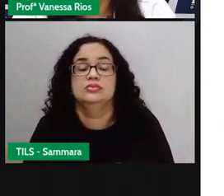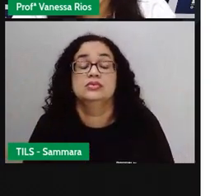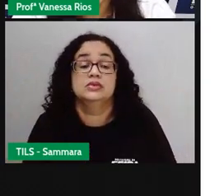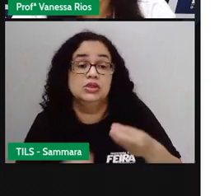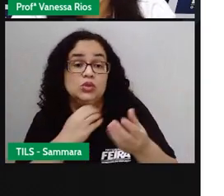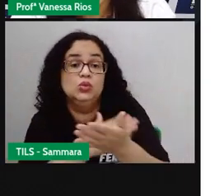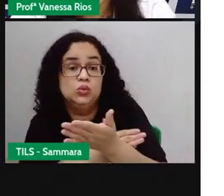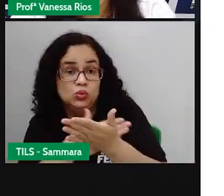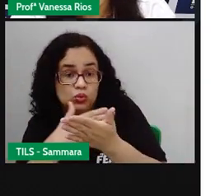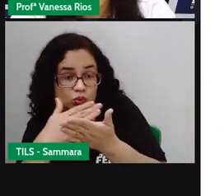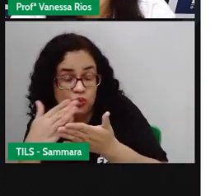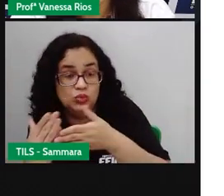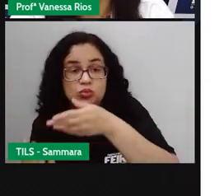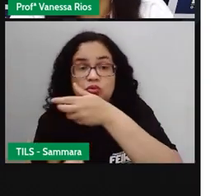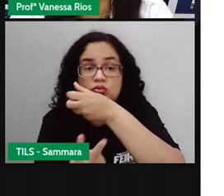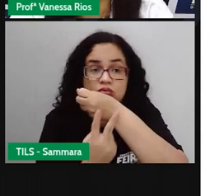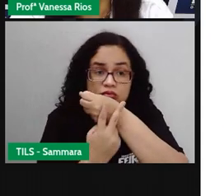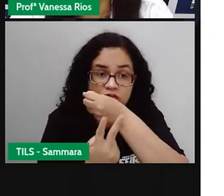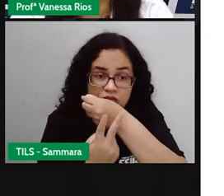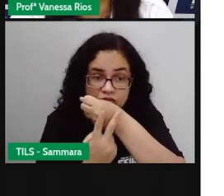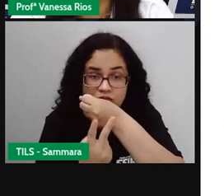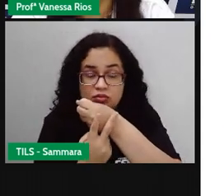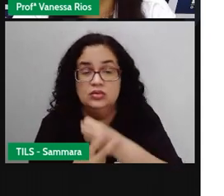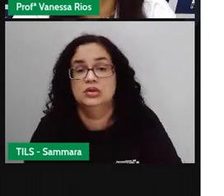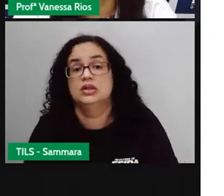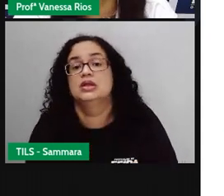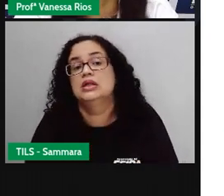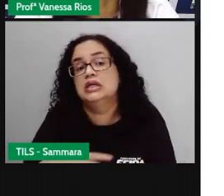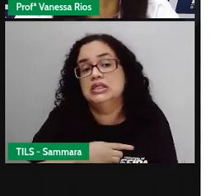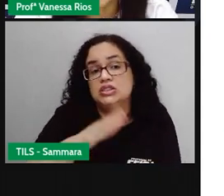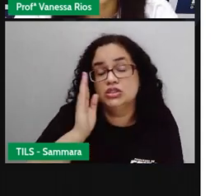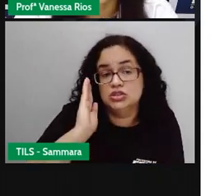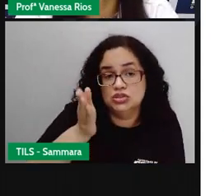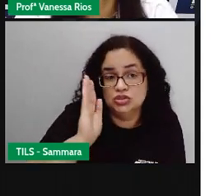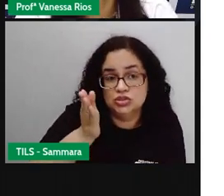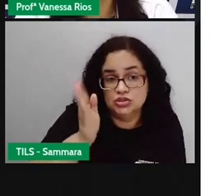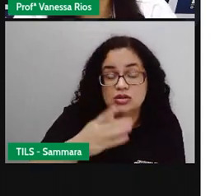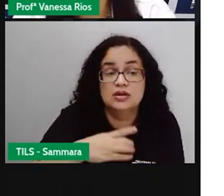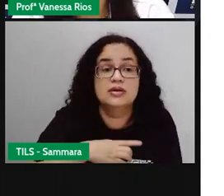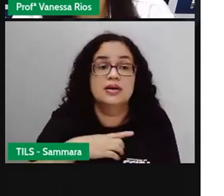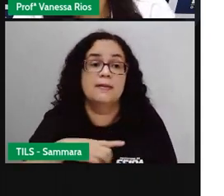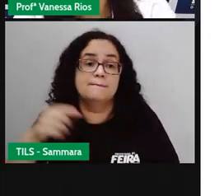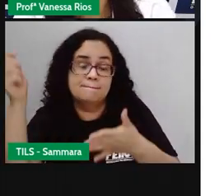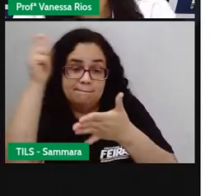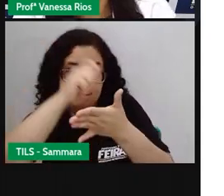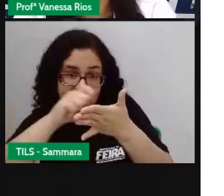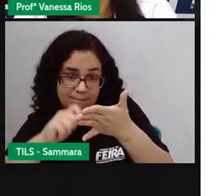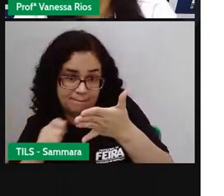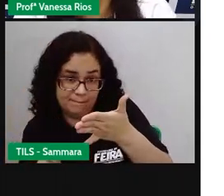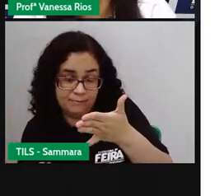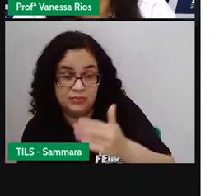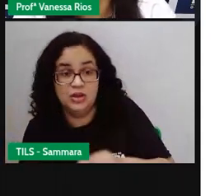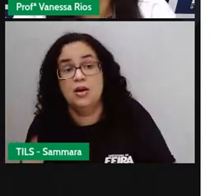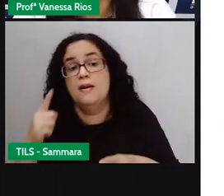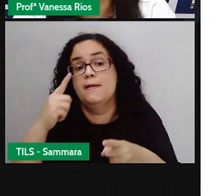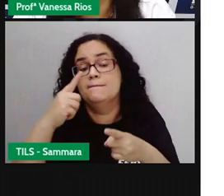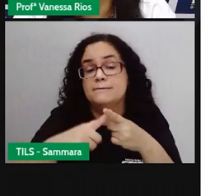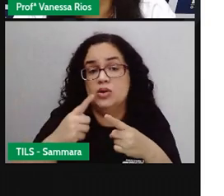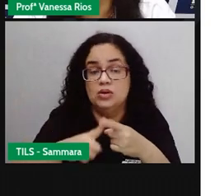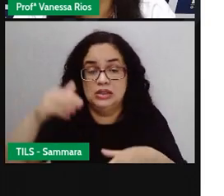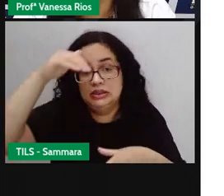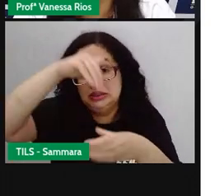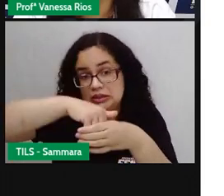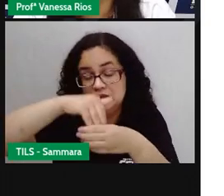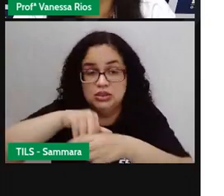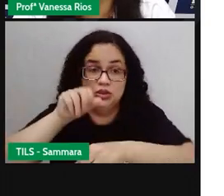original do verbo. Eles já estão conjugados. A gente disse que eles estão conjugados porque eles estão dentro de